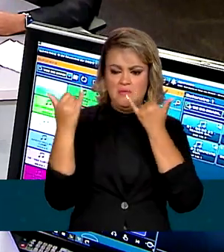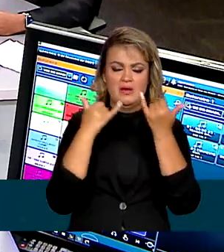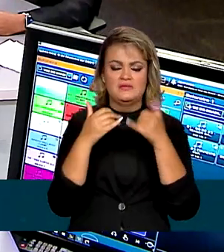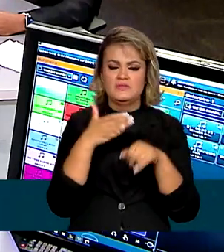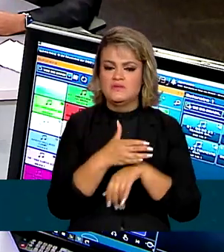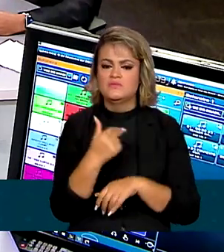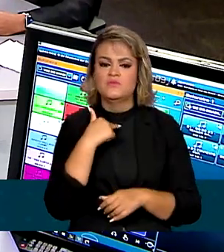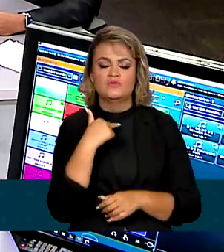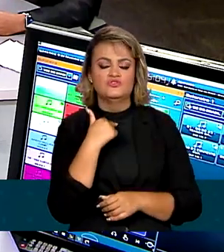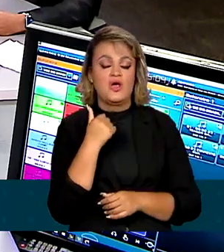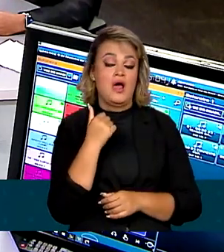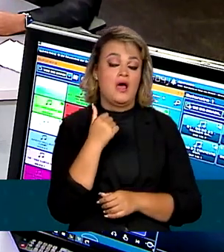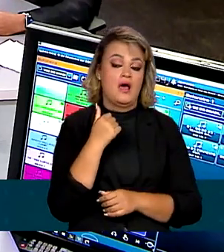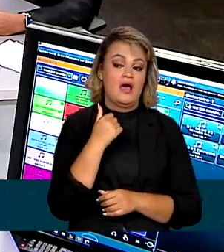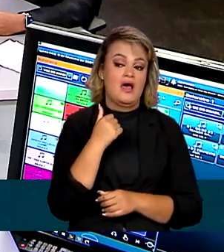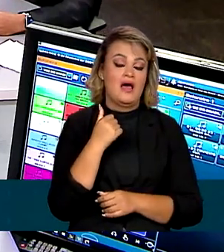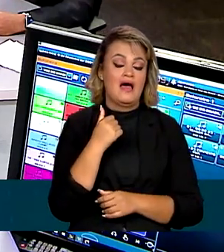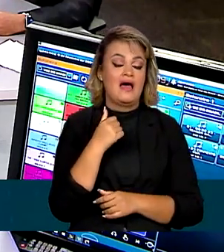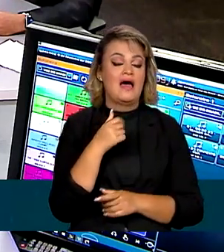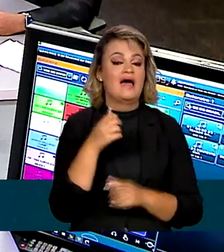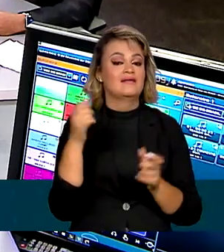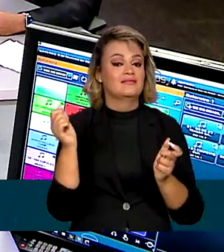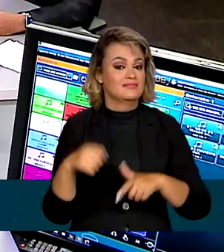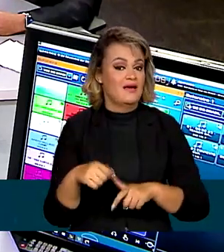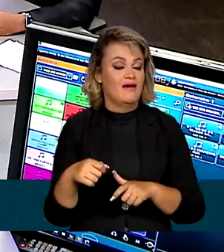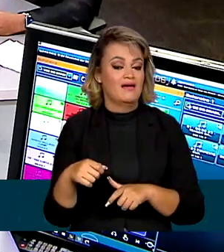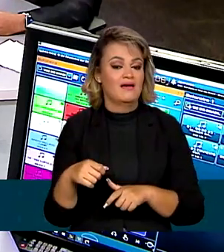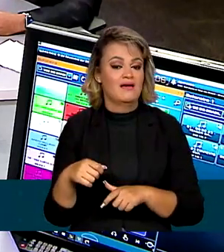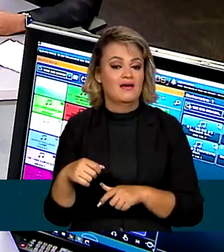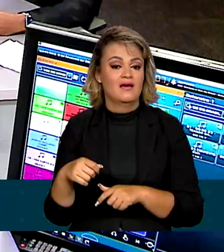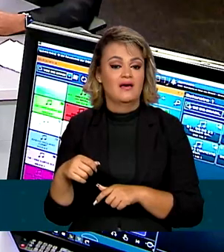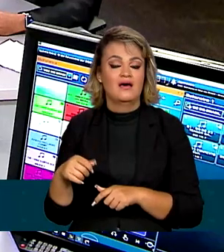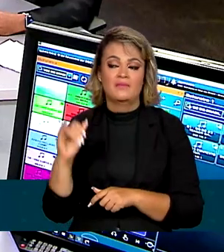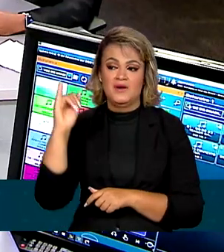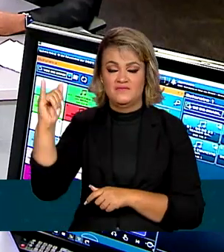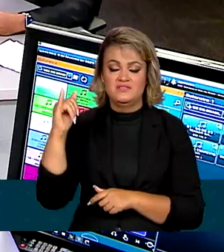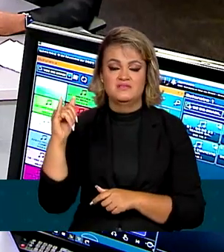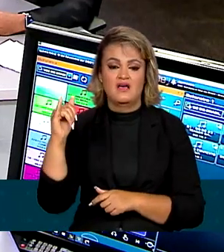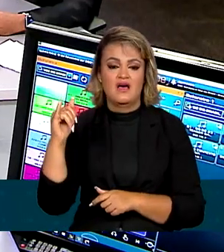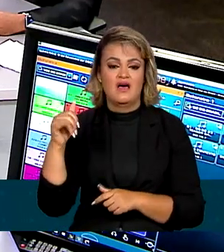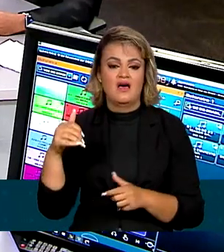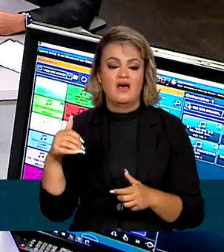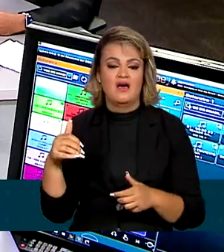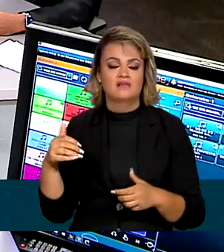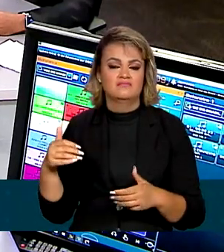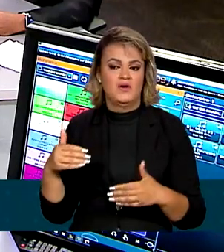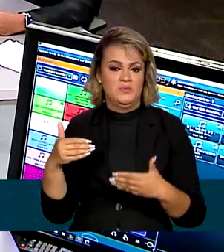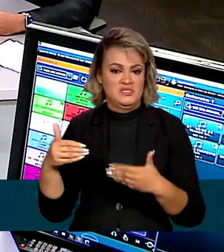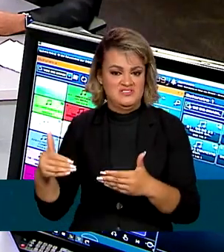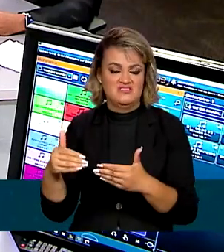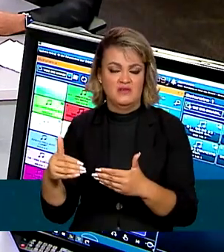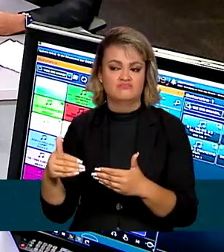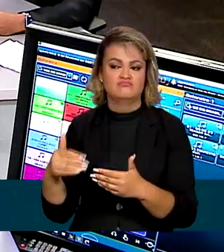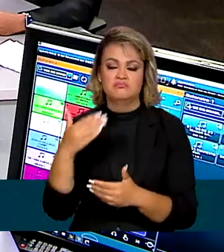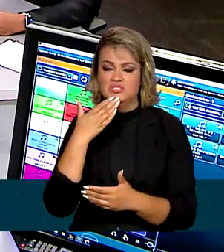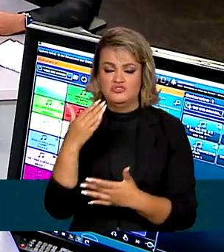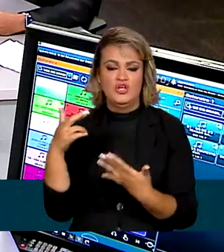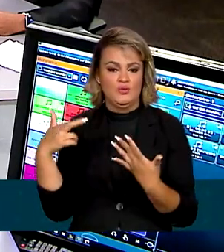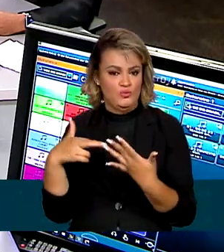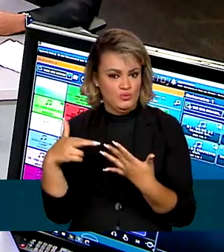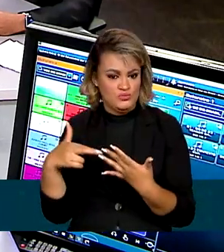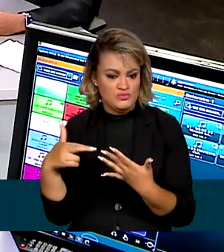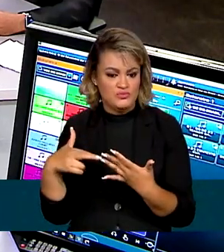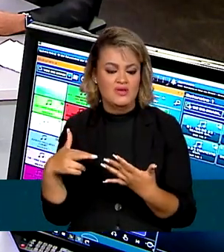dessas unidades, você pode fazer um recurso ao próprio ministério, gabinete do ministro e ainda assim, se